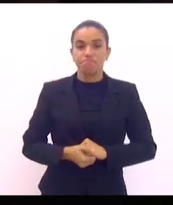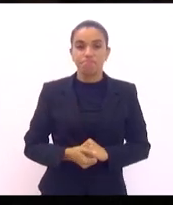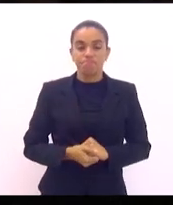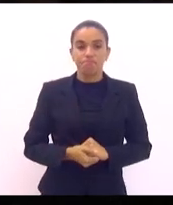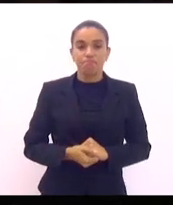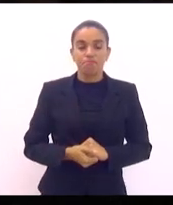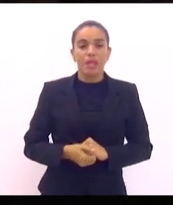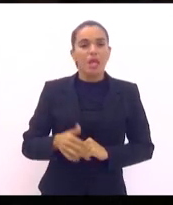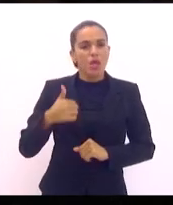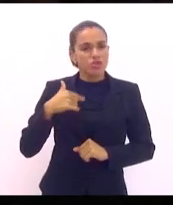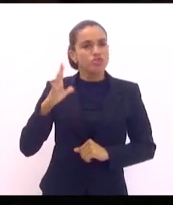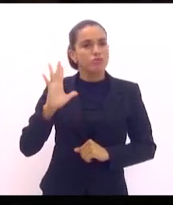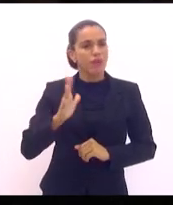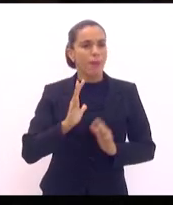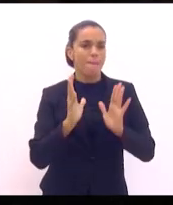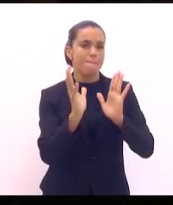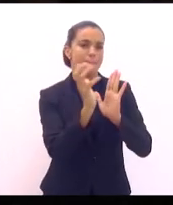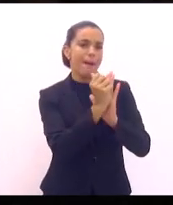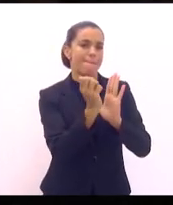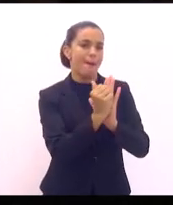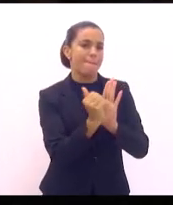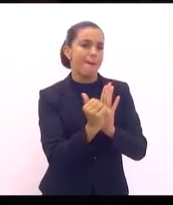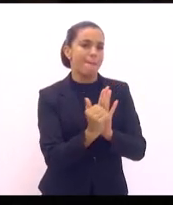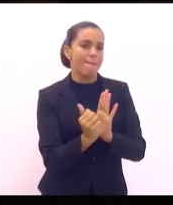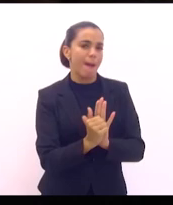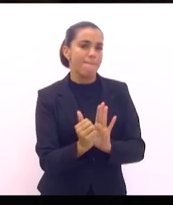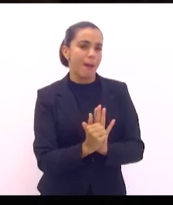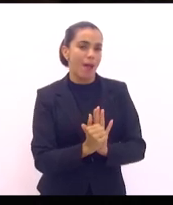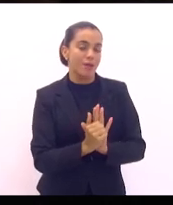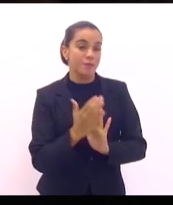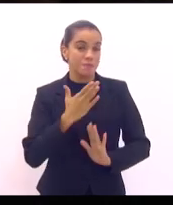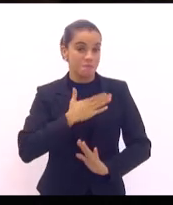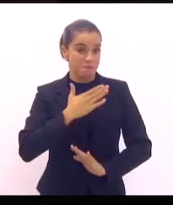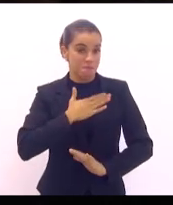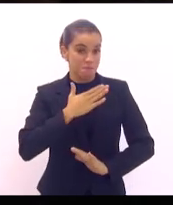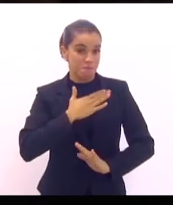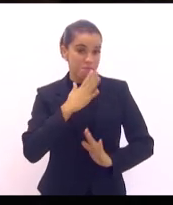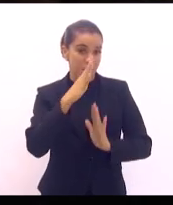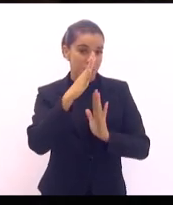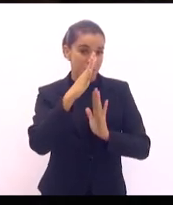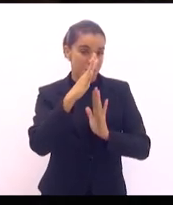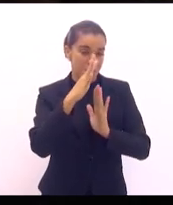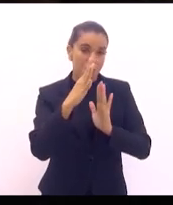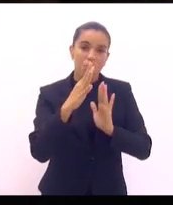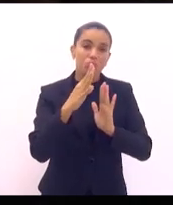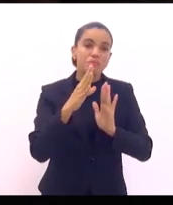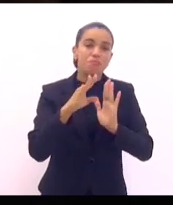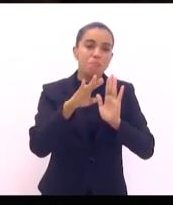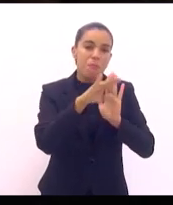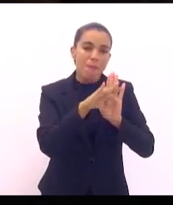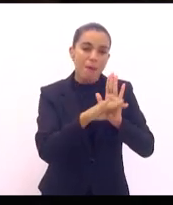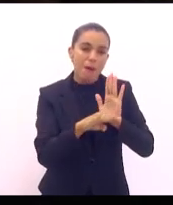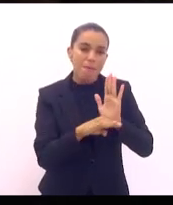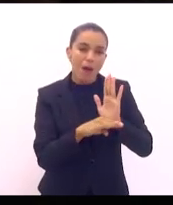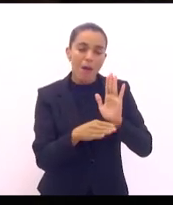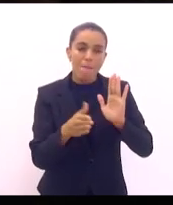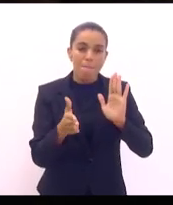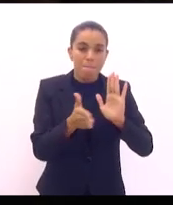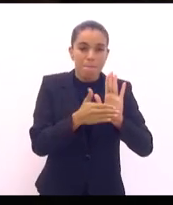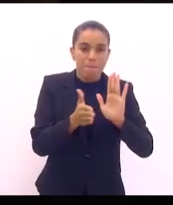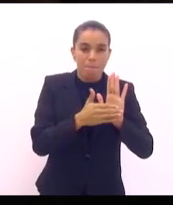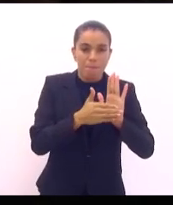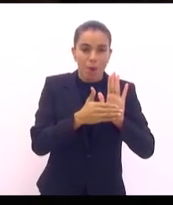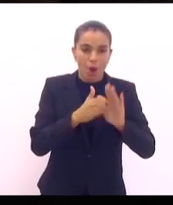no registro que faço do meu programa de trabalho quando me candidato, a luta